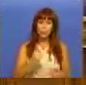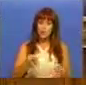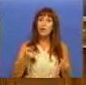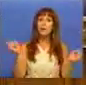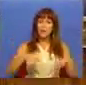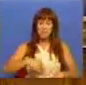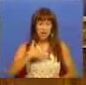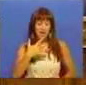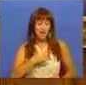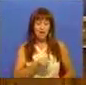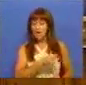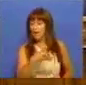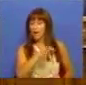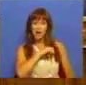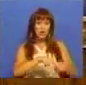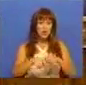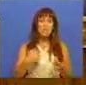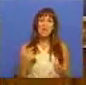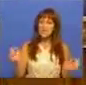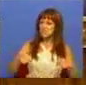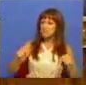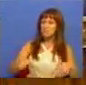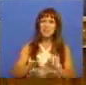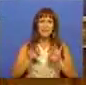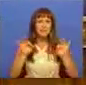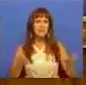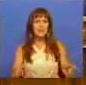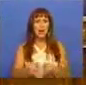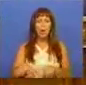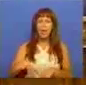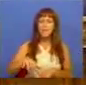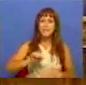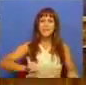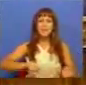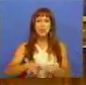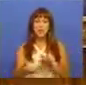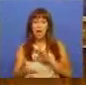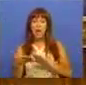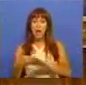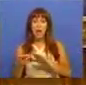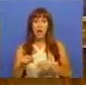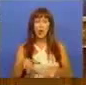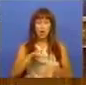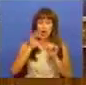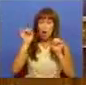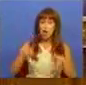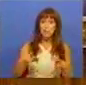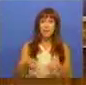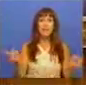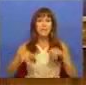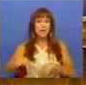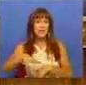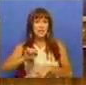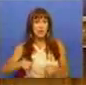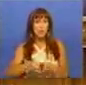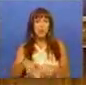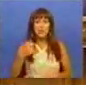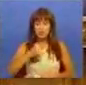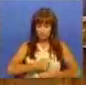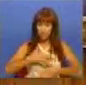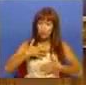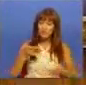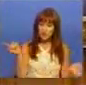também creio que muitos dos Srs. Deputados as partilham relativamente à situação das urgências e dos hospitais e também à situação dos